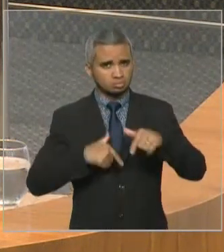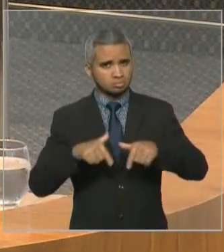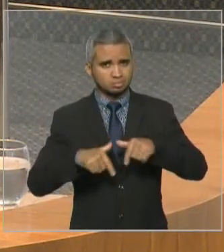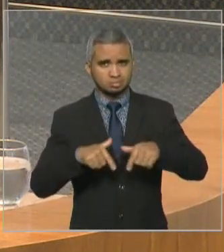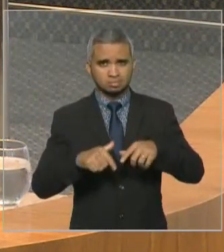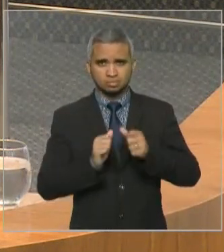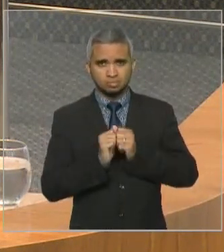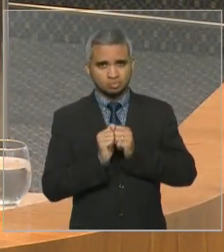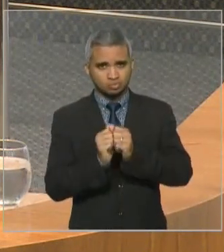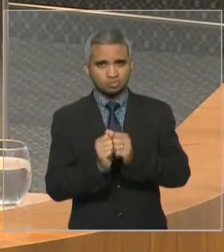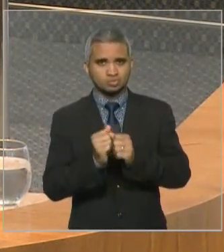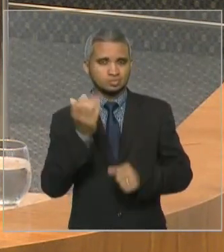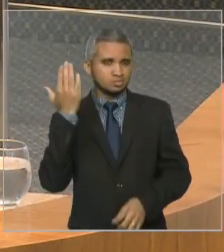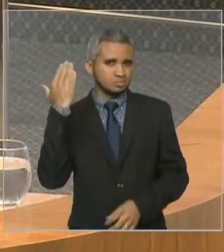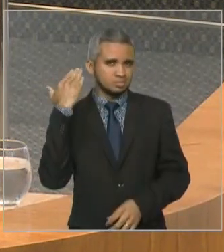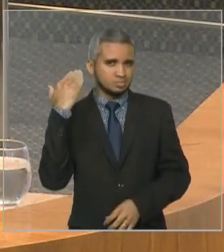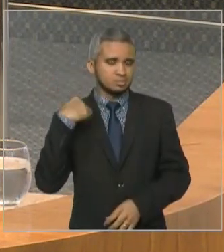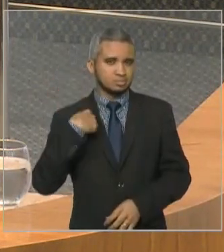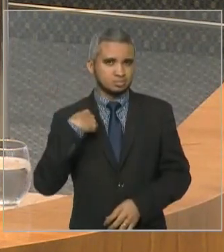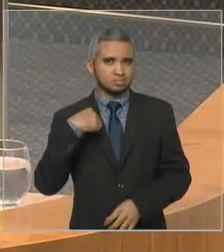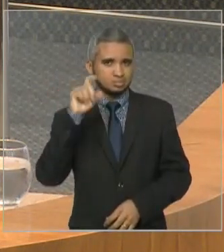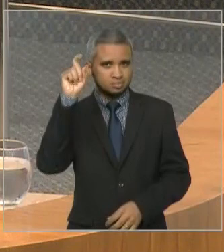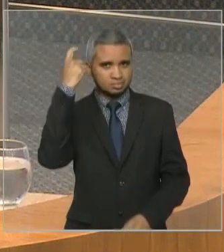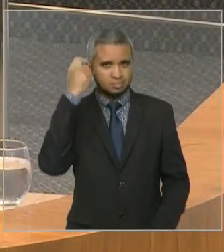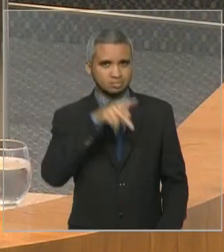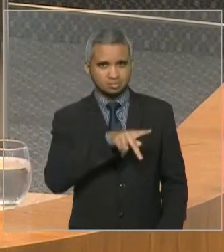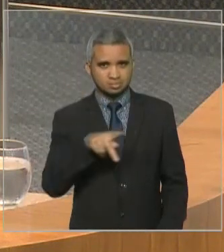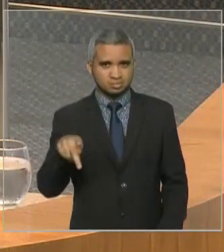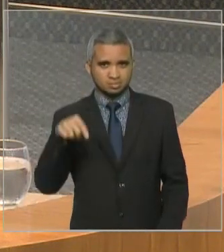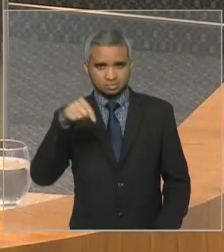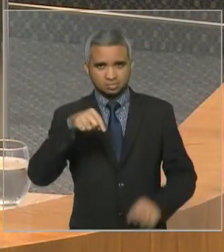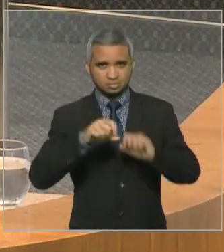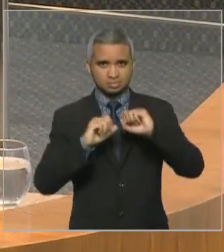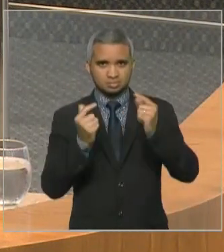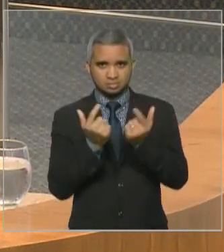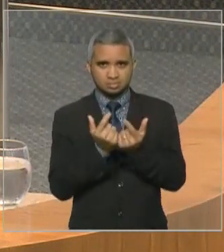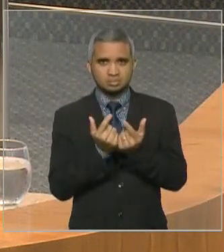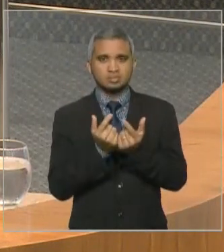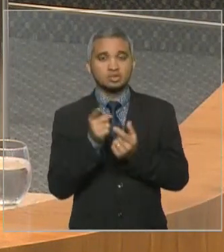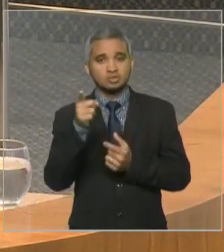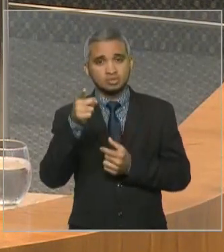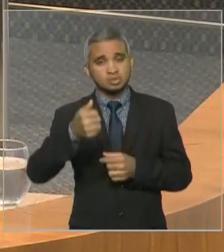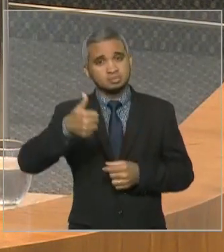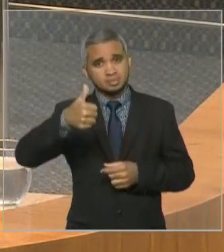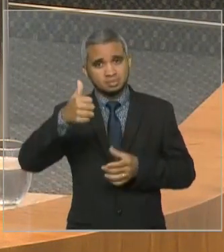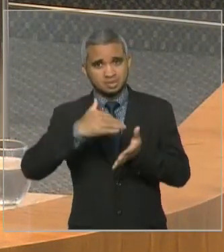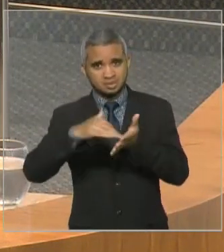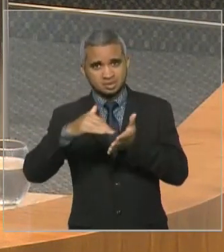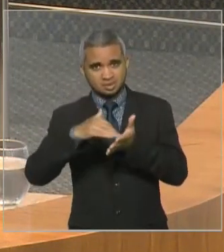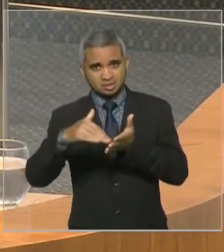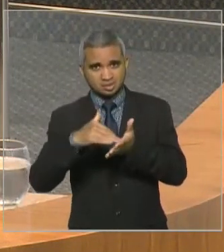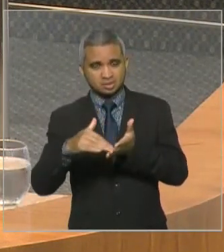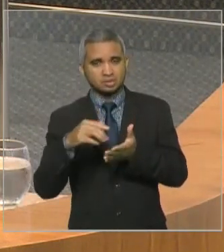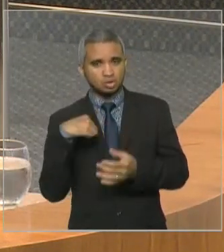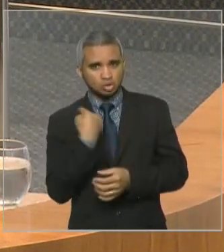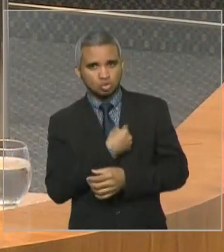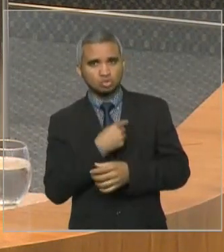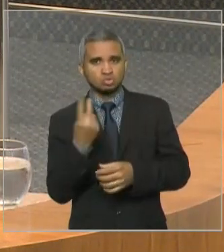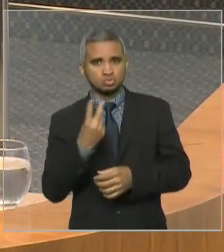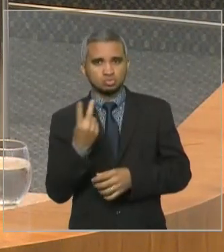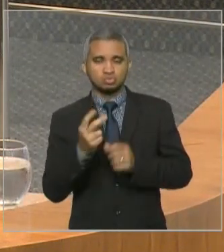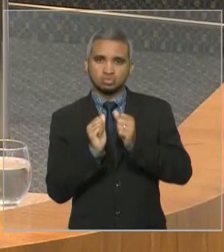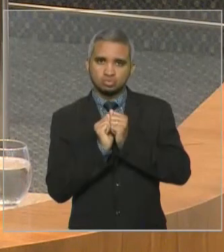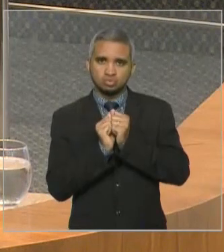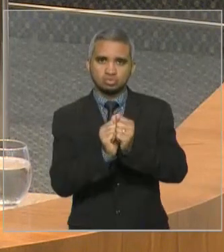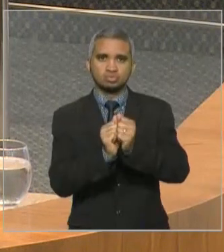Naquele período em que fui presidente dessa casa, V. Exª era o primeiro secretário e nós fizemos juntos. Fizemos juntos,